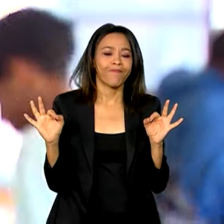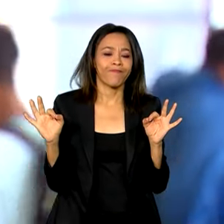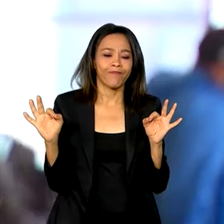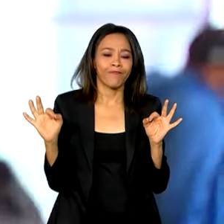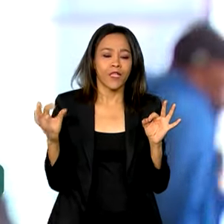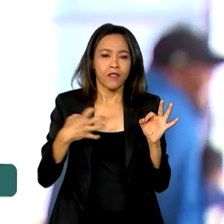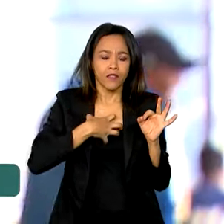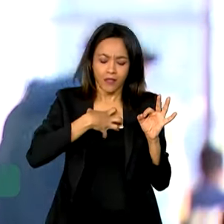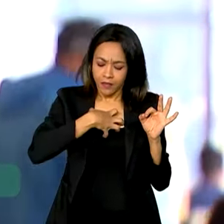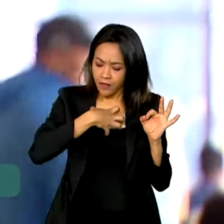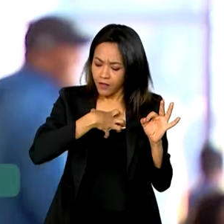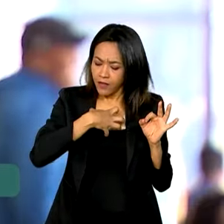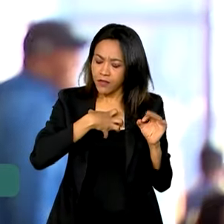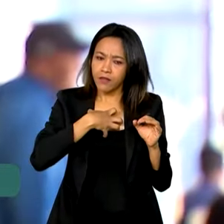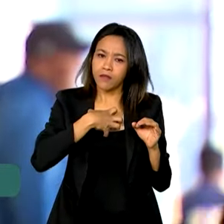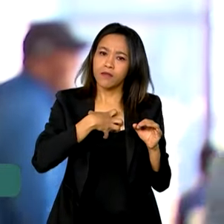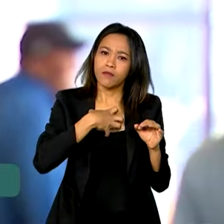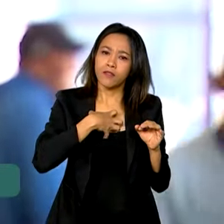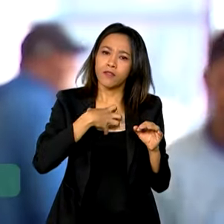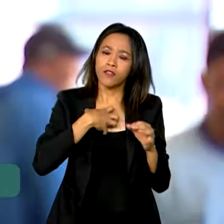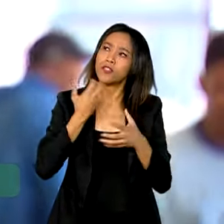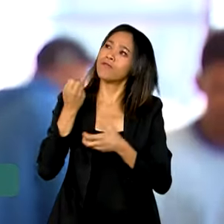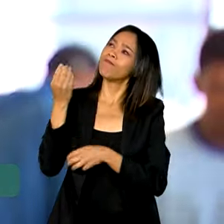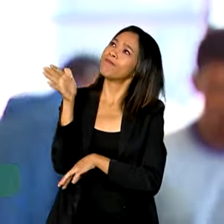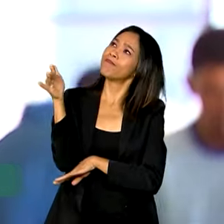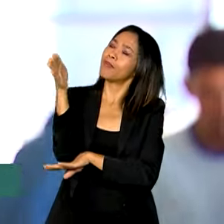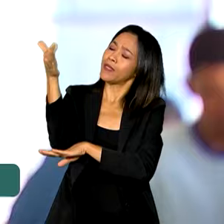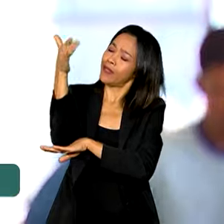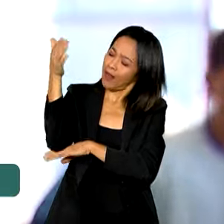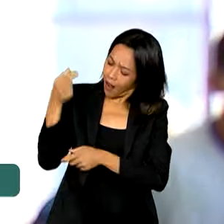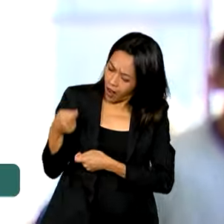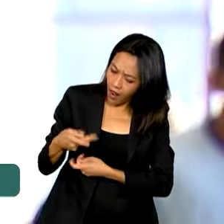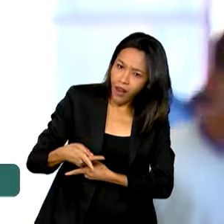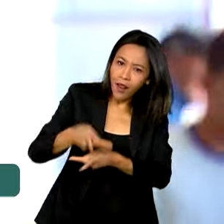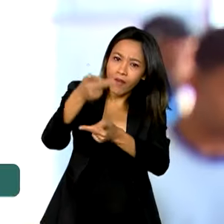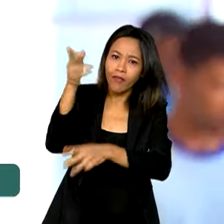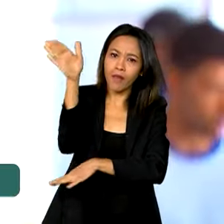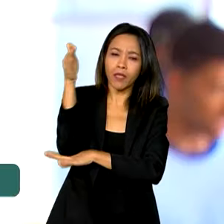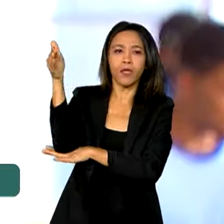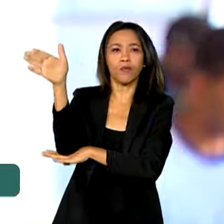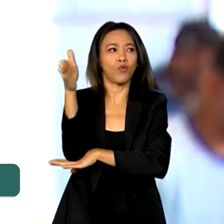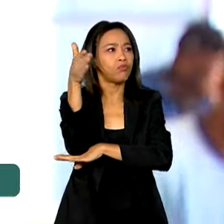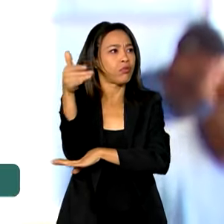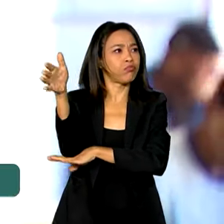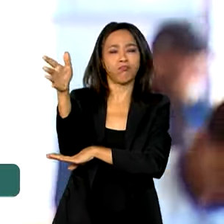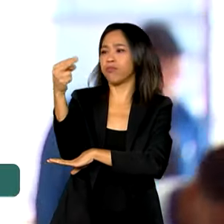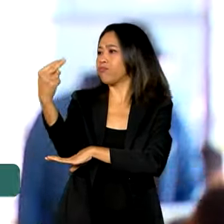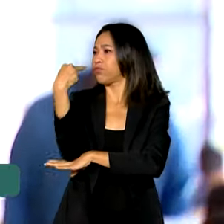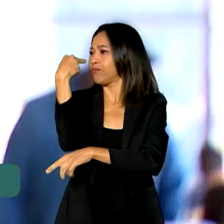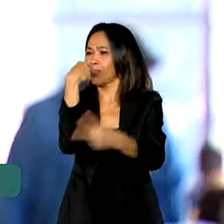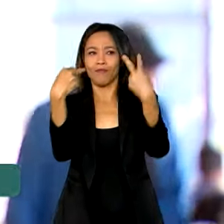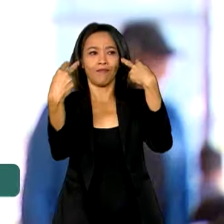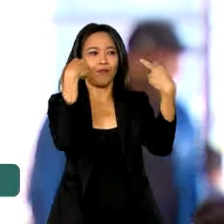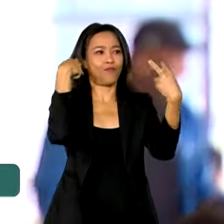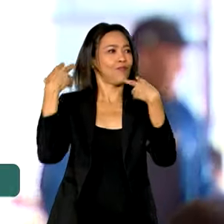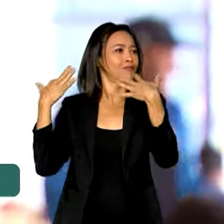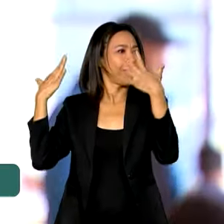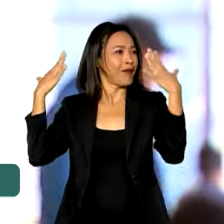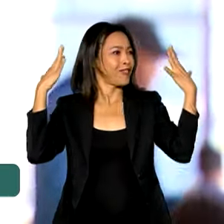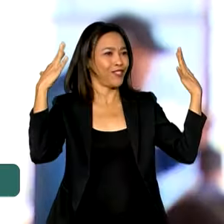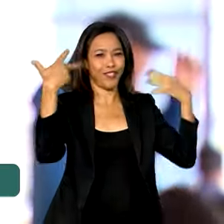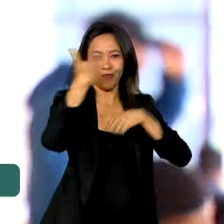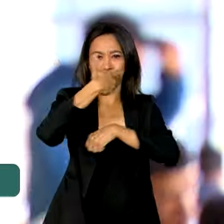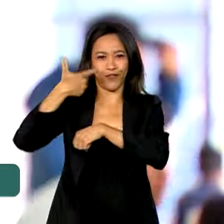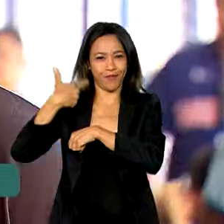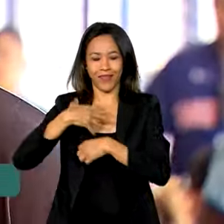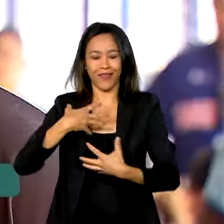a sensação de carregar a bandeira, de estar naquele lugar andando com todo mundo, olhando, todo mundo te olhando, te aplaudindo, te filmando.